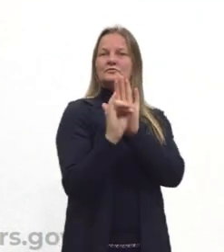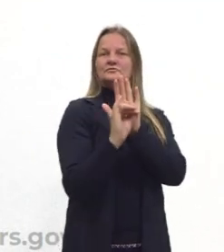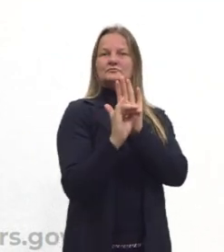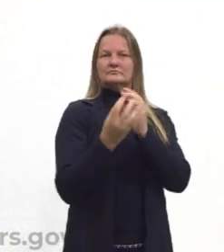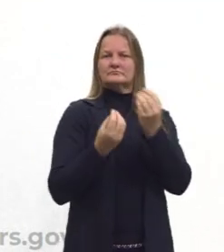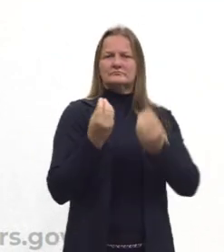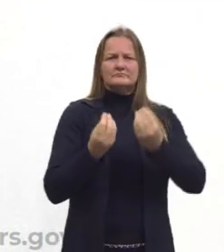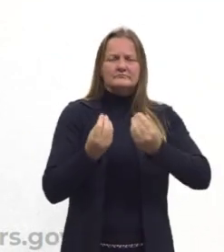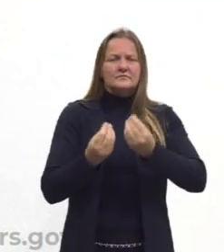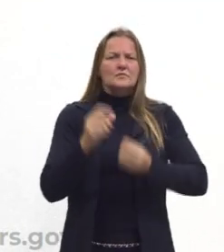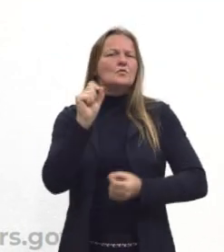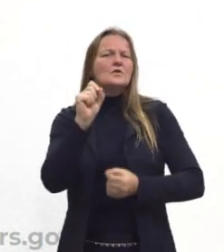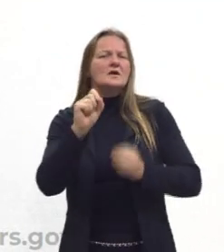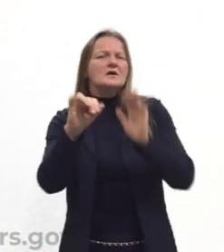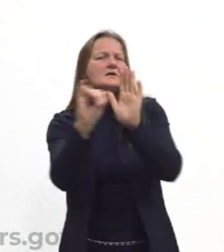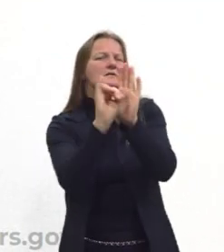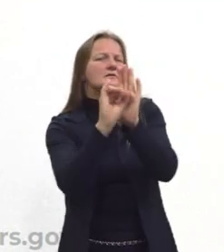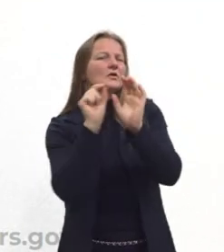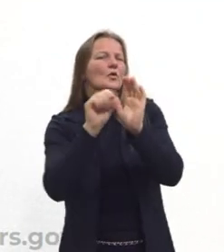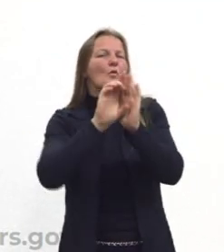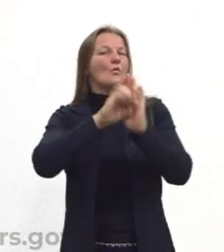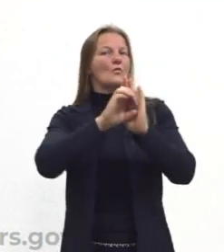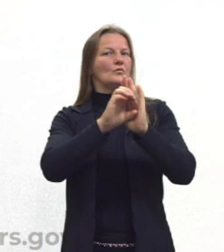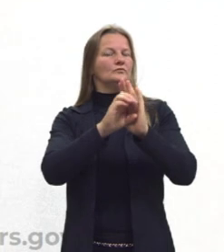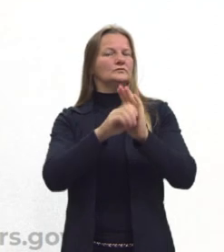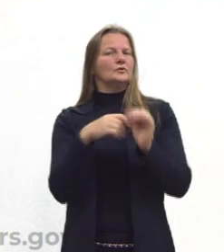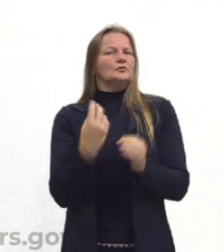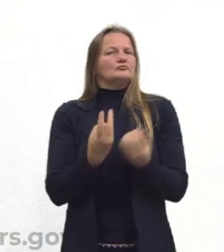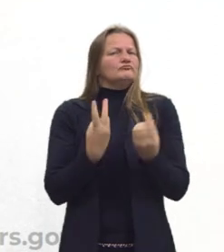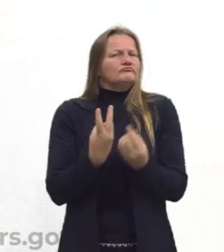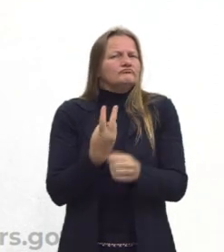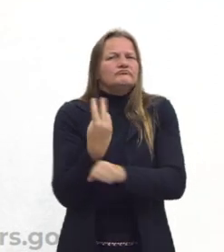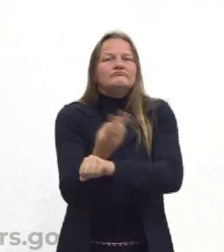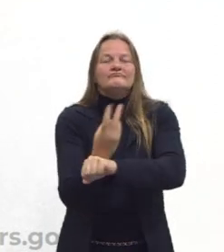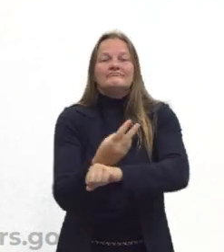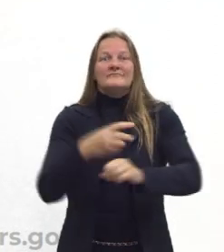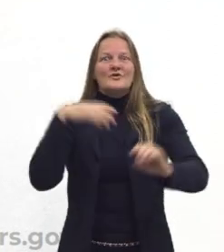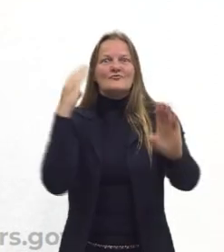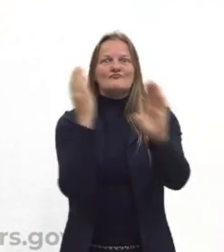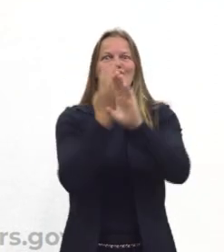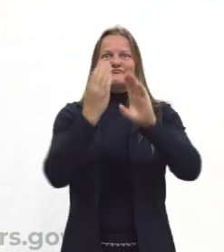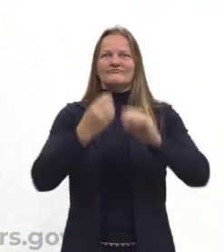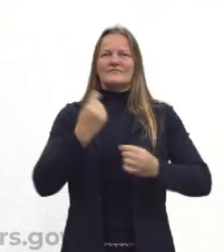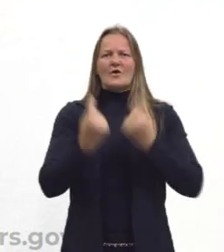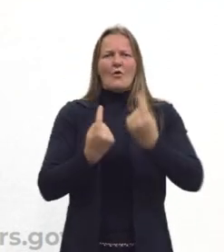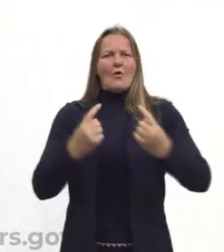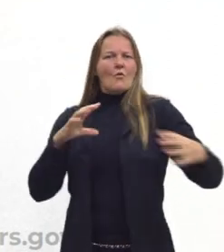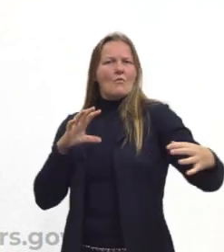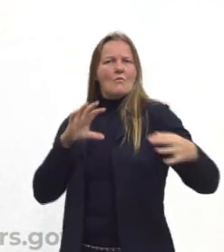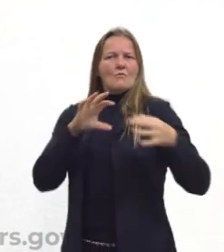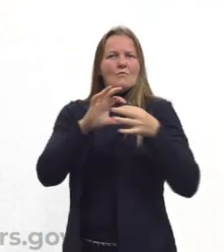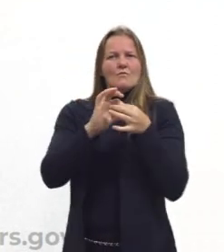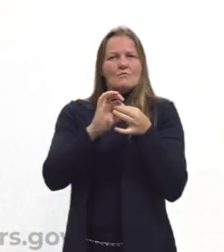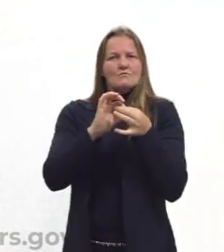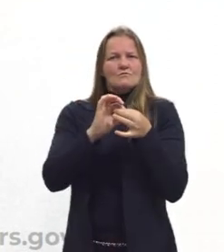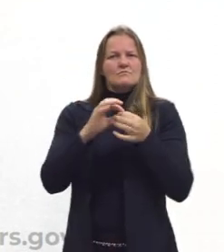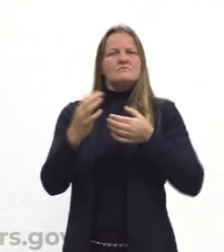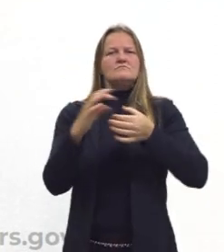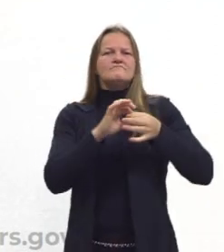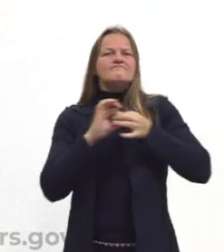O que é identidade? É buscar algo, é encontrar algo que nos une, que nos faça